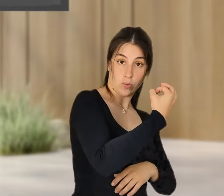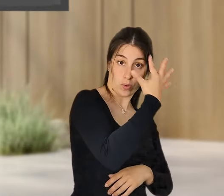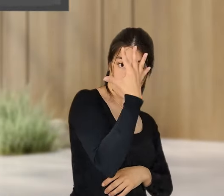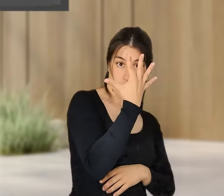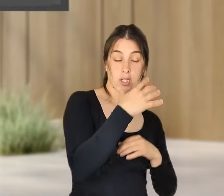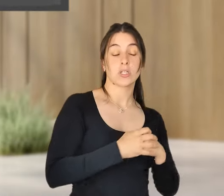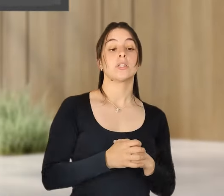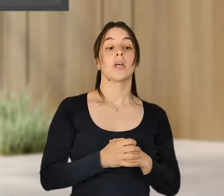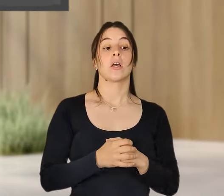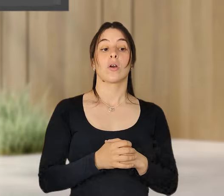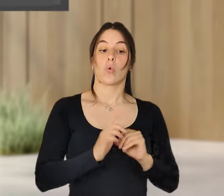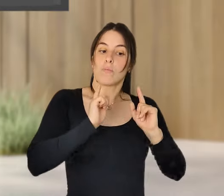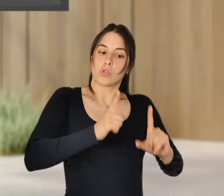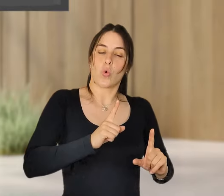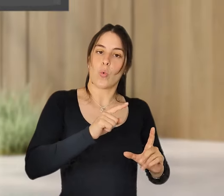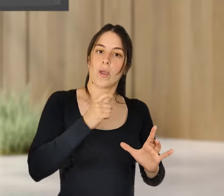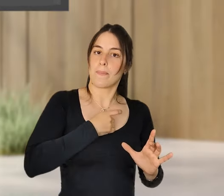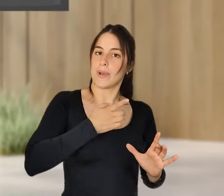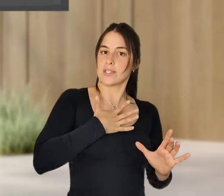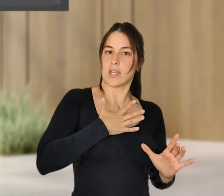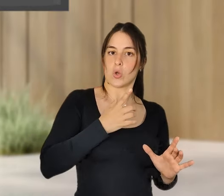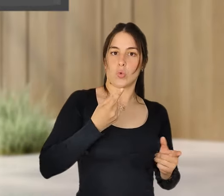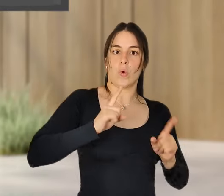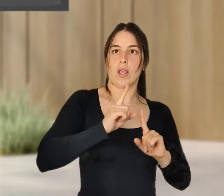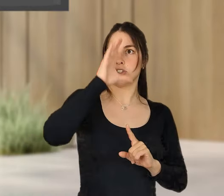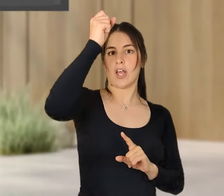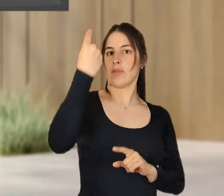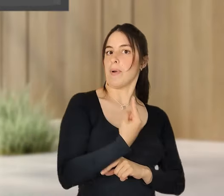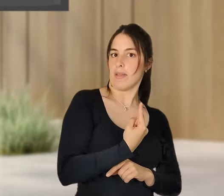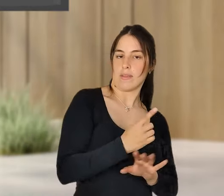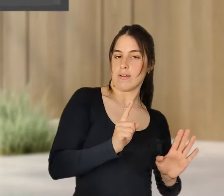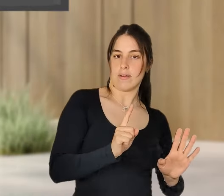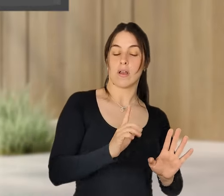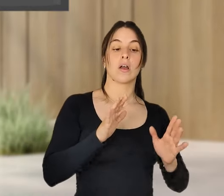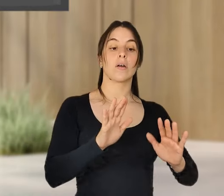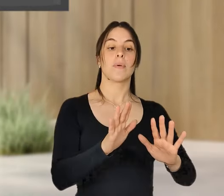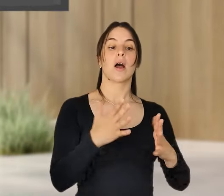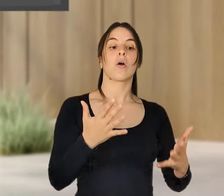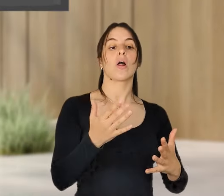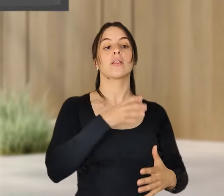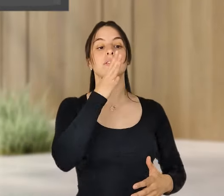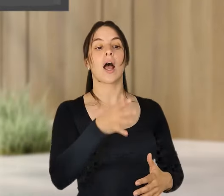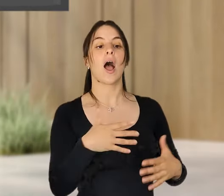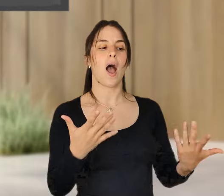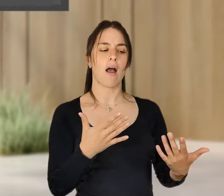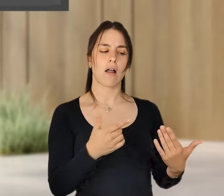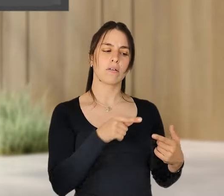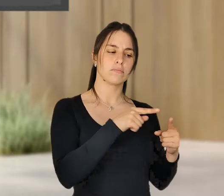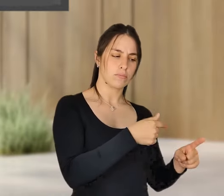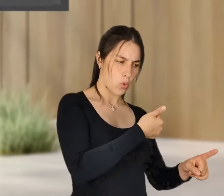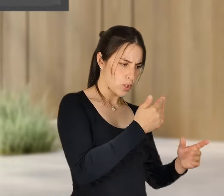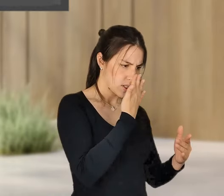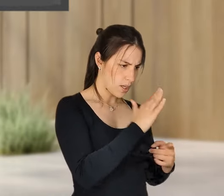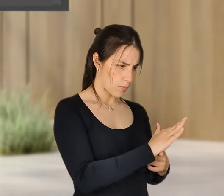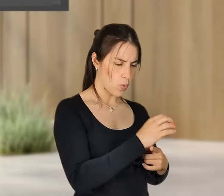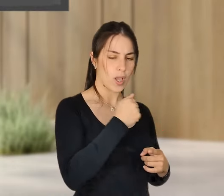Começou sempre com empresas, mas depois a questão é se nós podemos esperar que todas as empresas vão seguir as